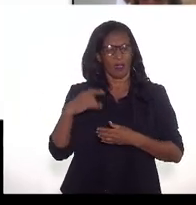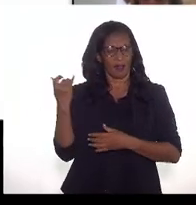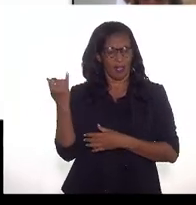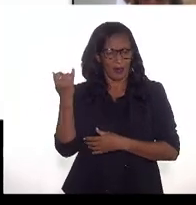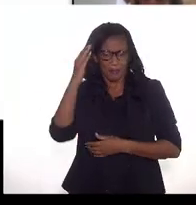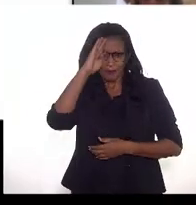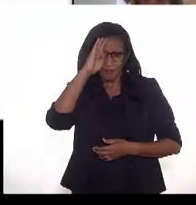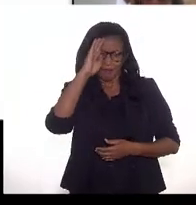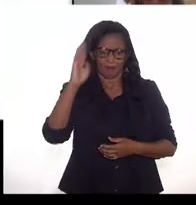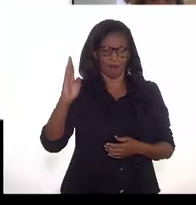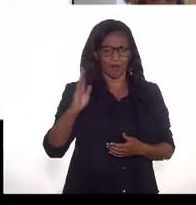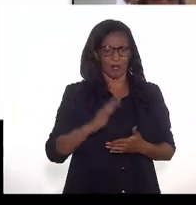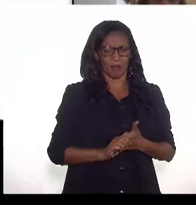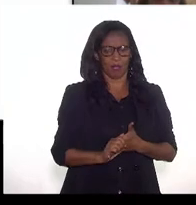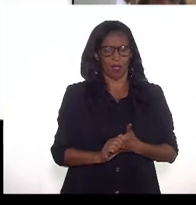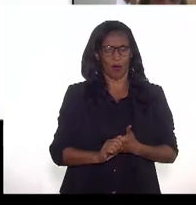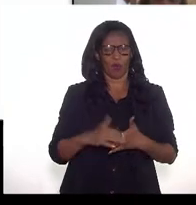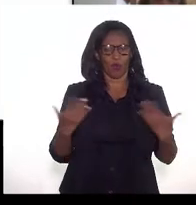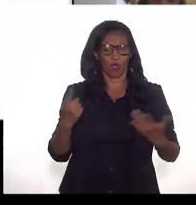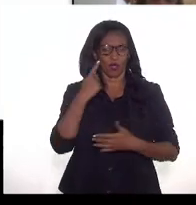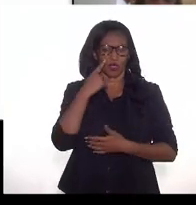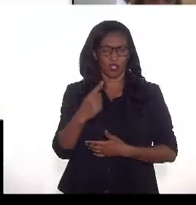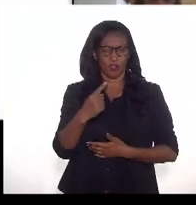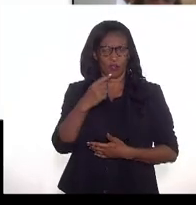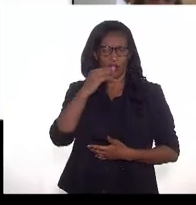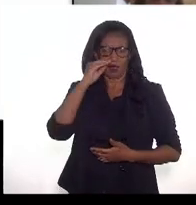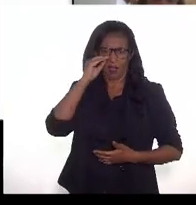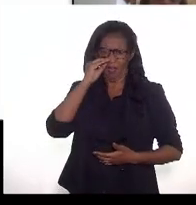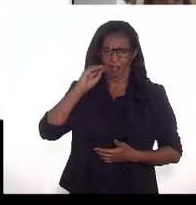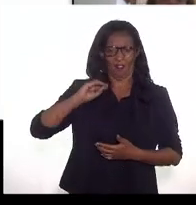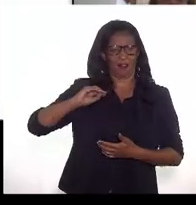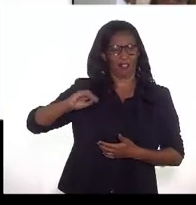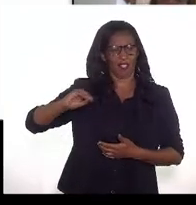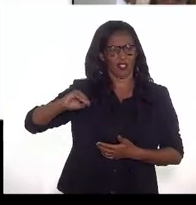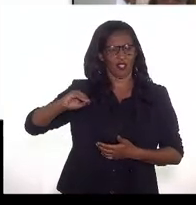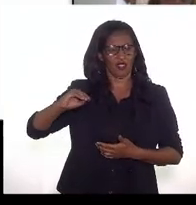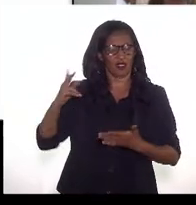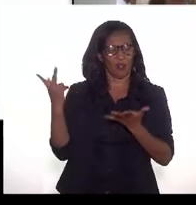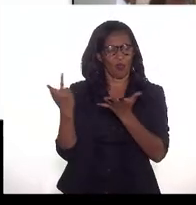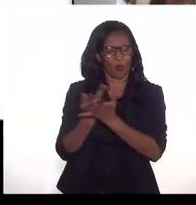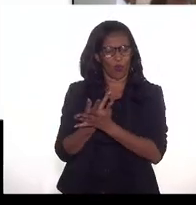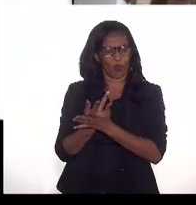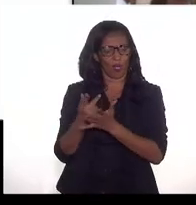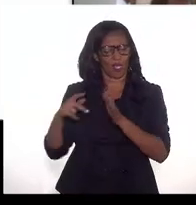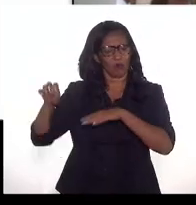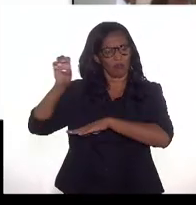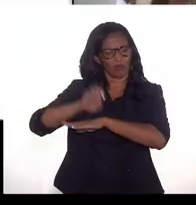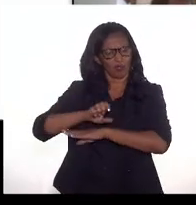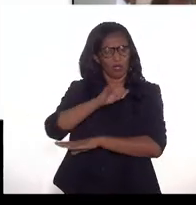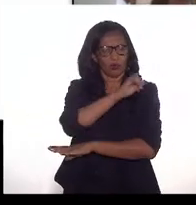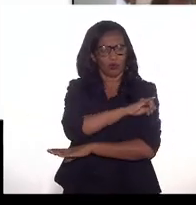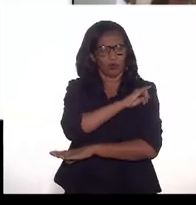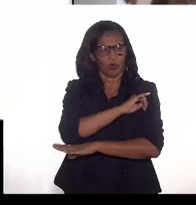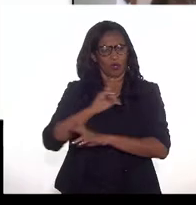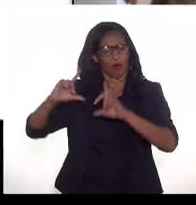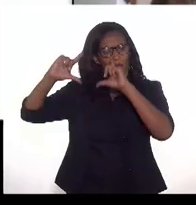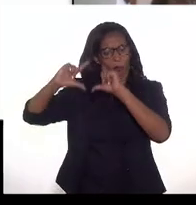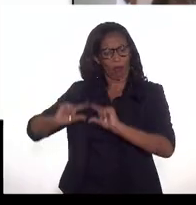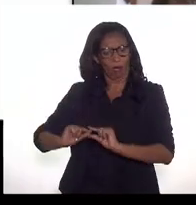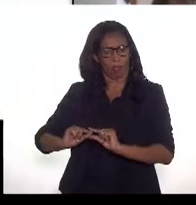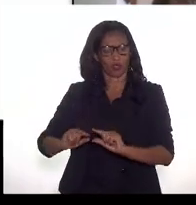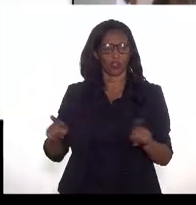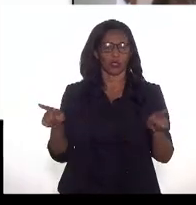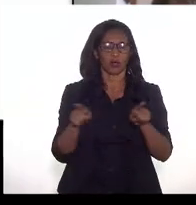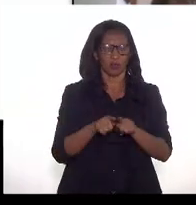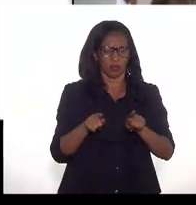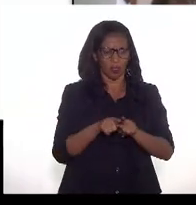Então, a vê que a reinjeção do pós-sal da cidade de campo, principalmente, a está falando aqui no Estado do Rio, seria muito baixa. Também,